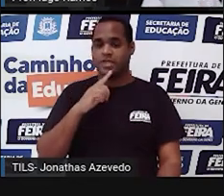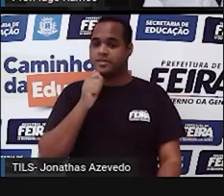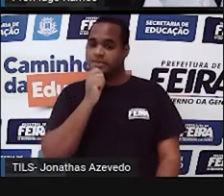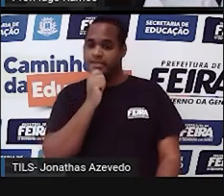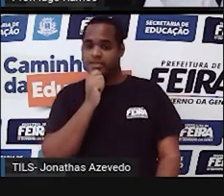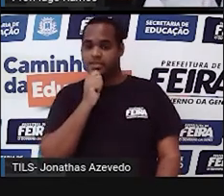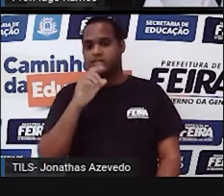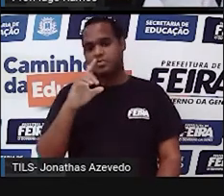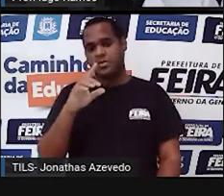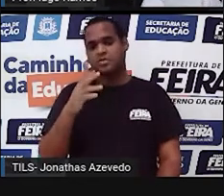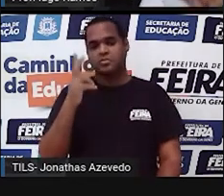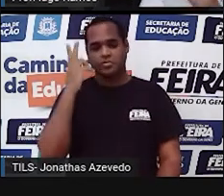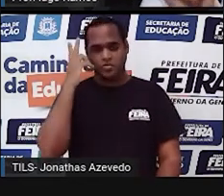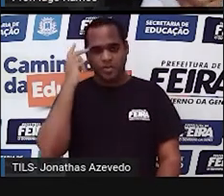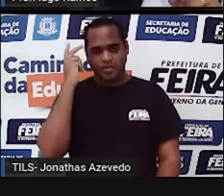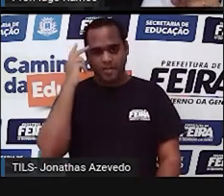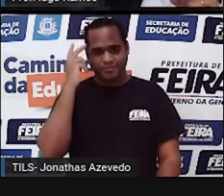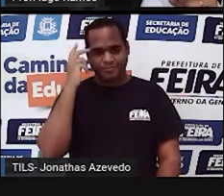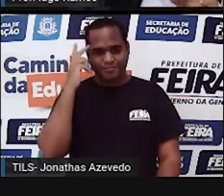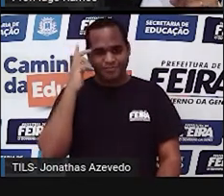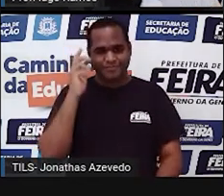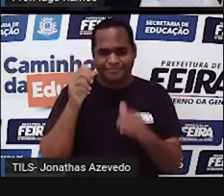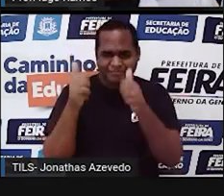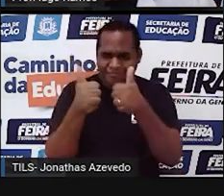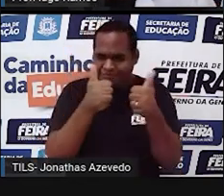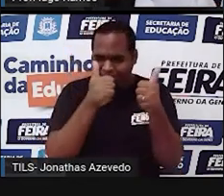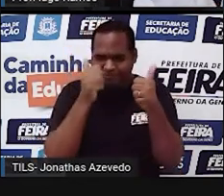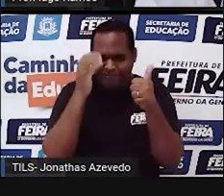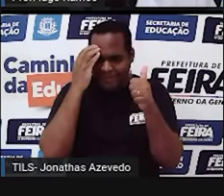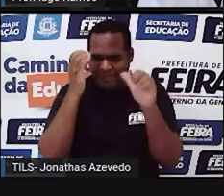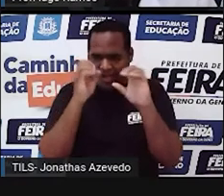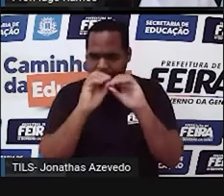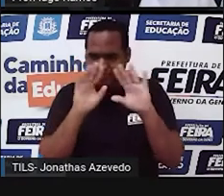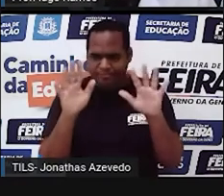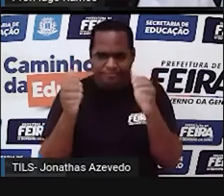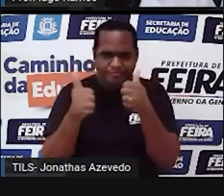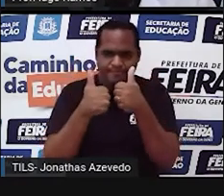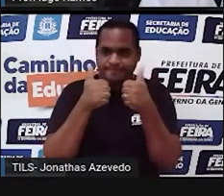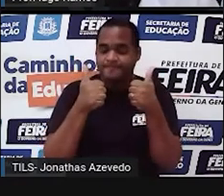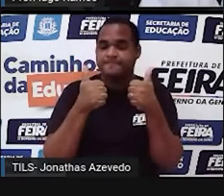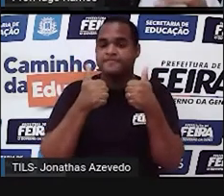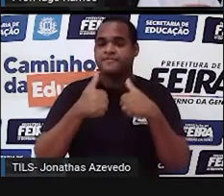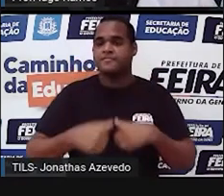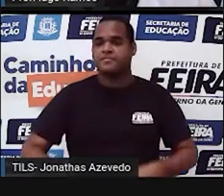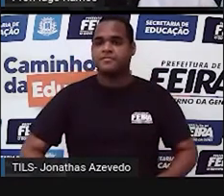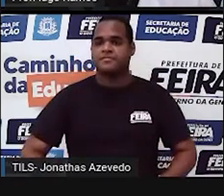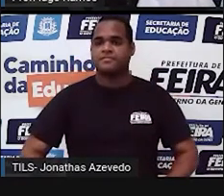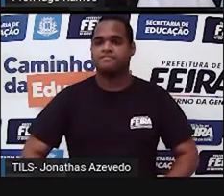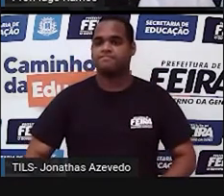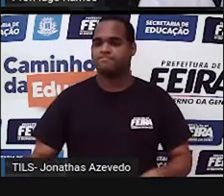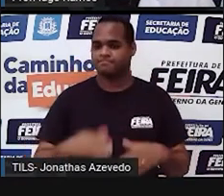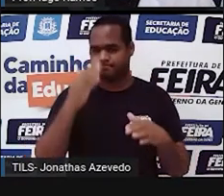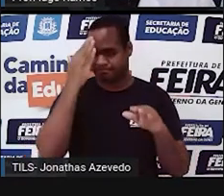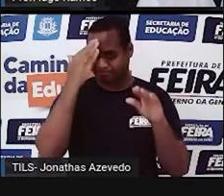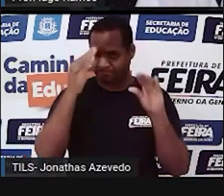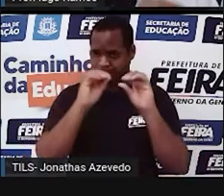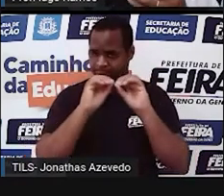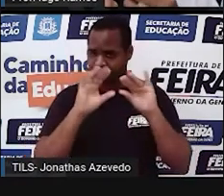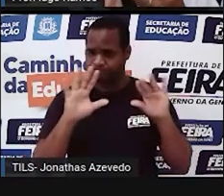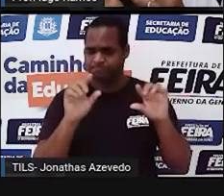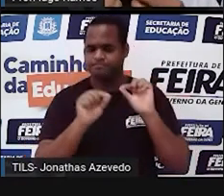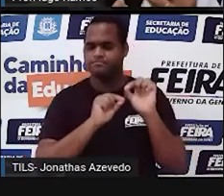natural. Belezinha até aqui? Bom, mas vamos entender isso direitinho,